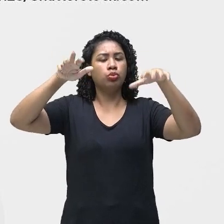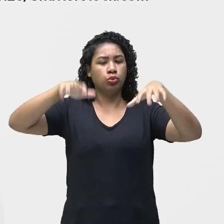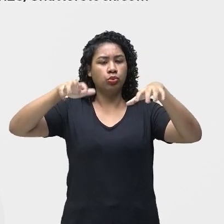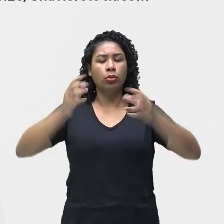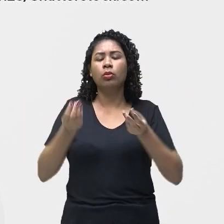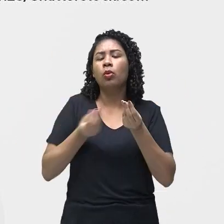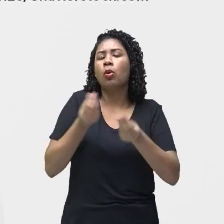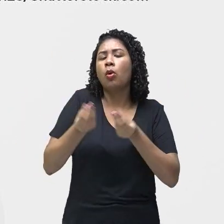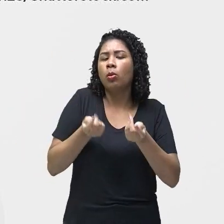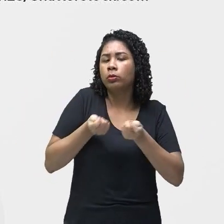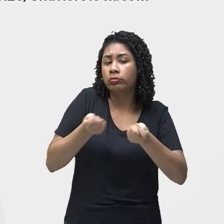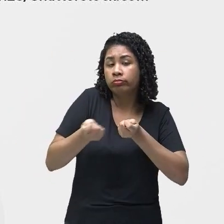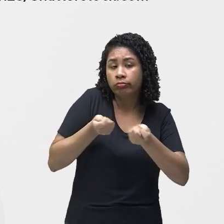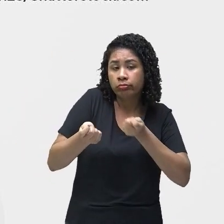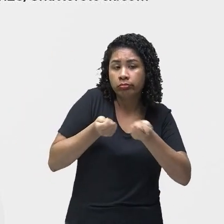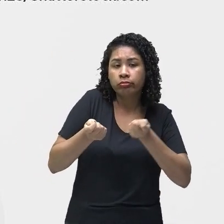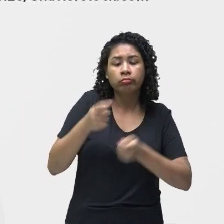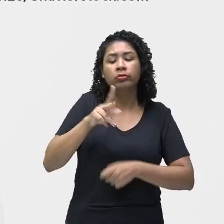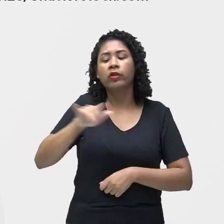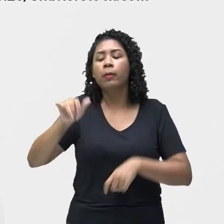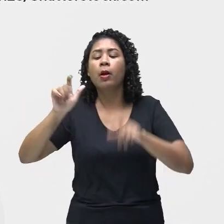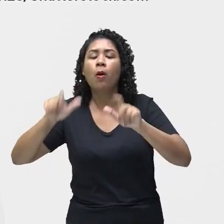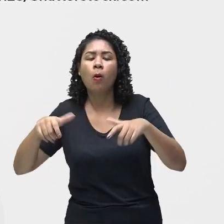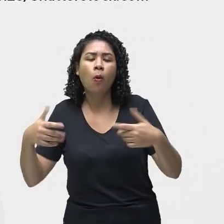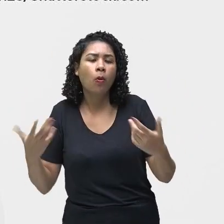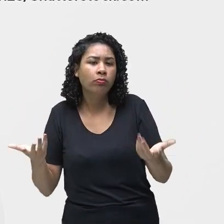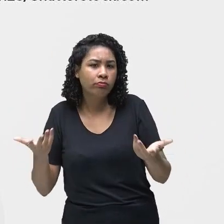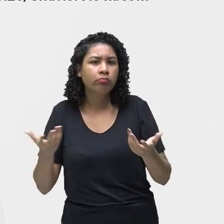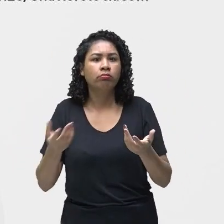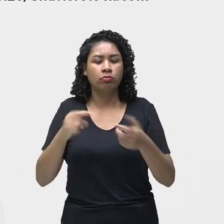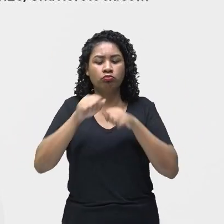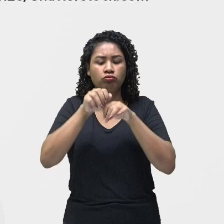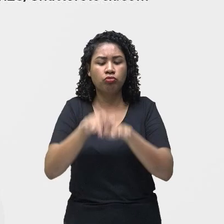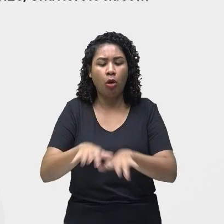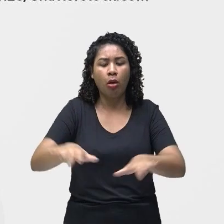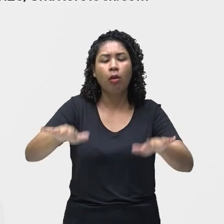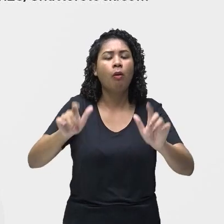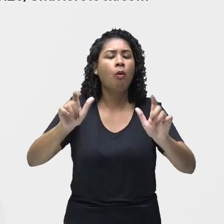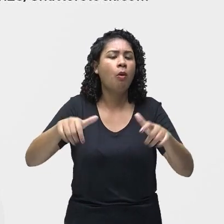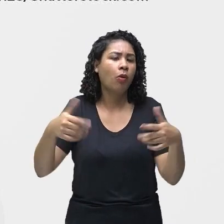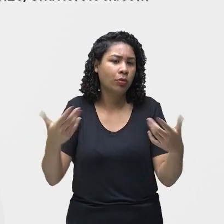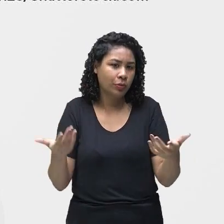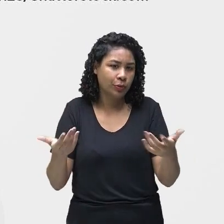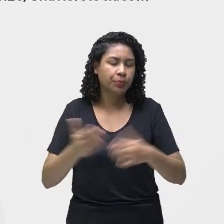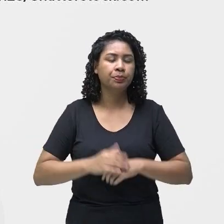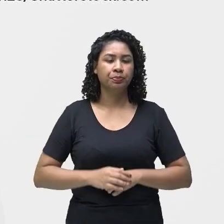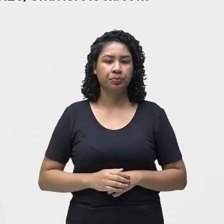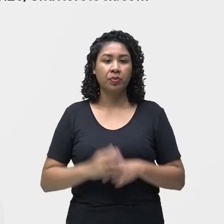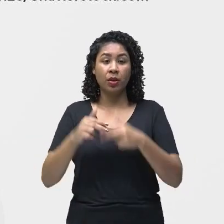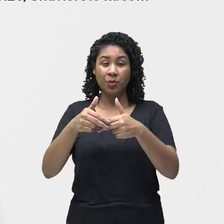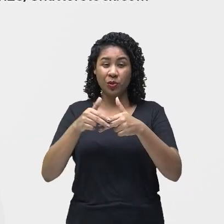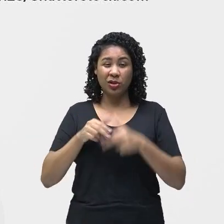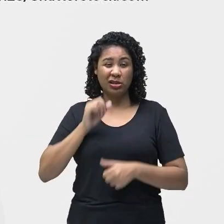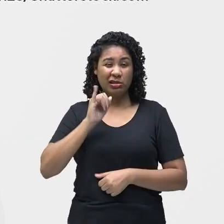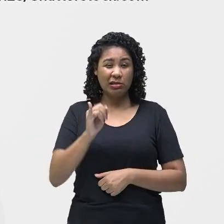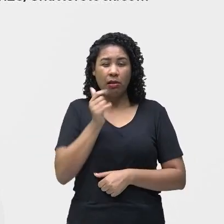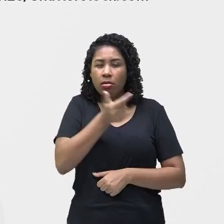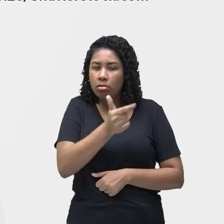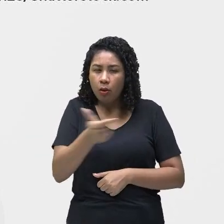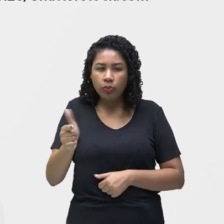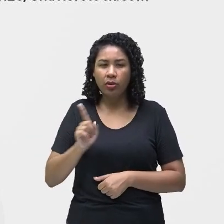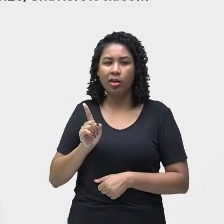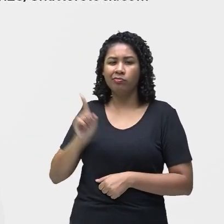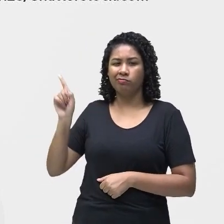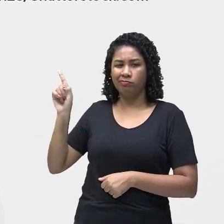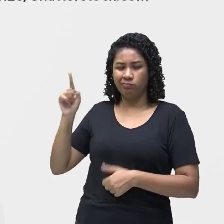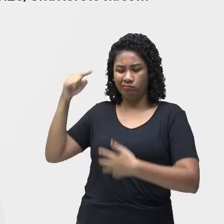das chuvas, né? Para onde essa água vai, para onde essa água escorre. A falta de saneamento contribui para